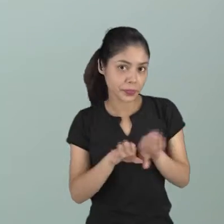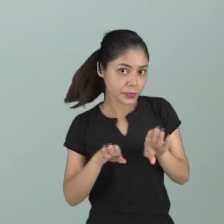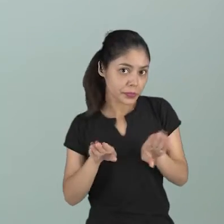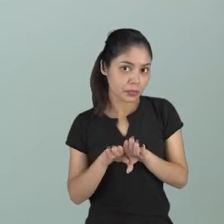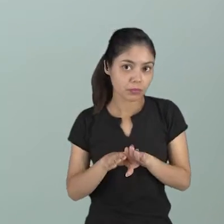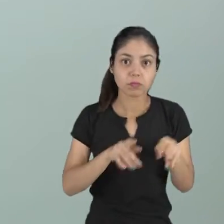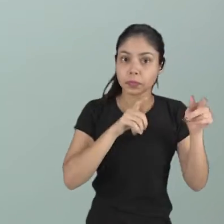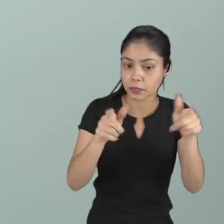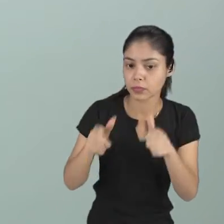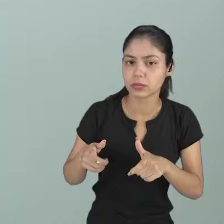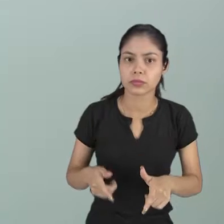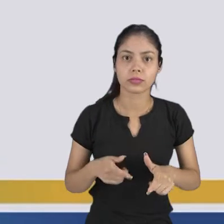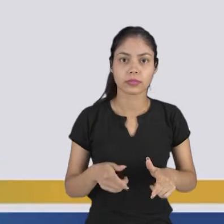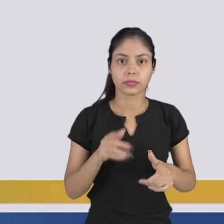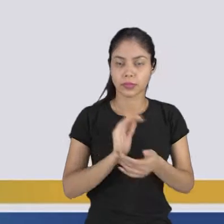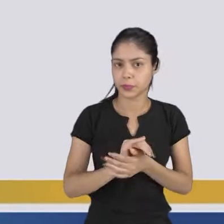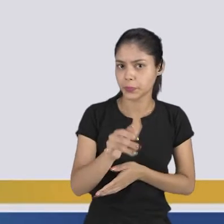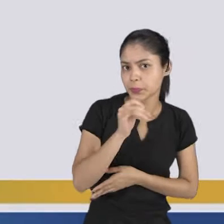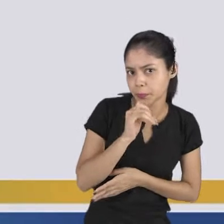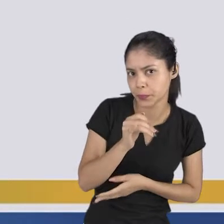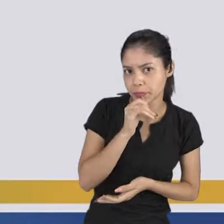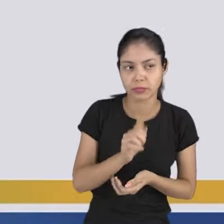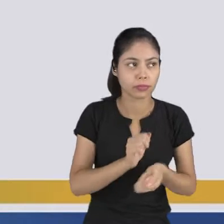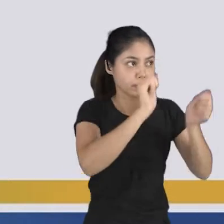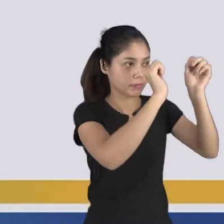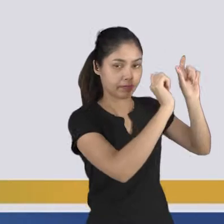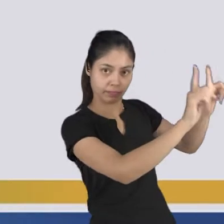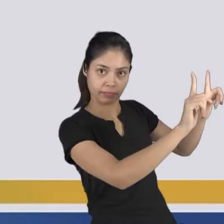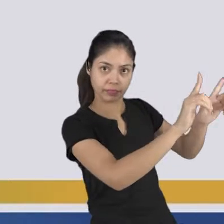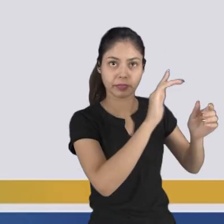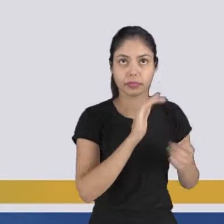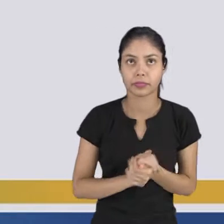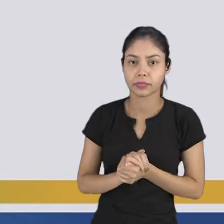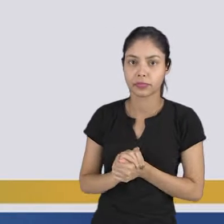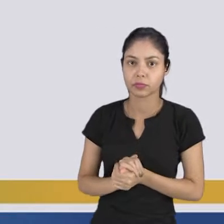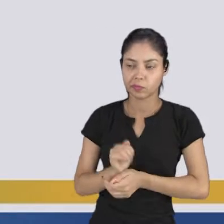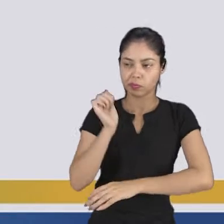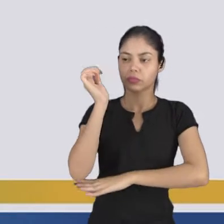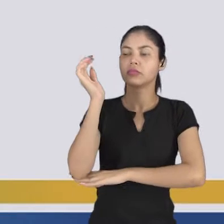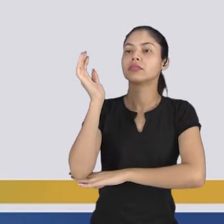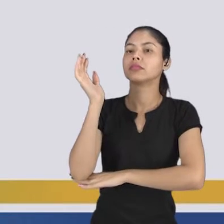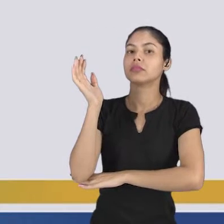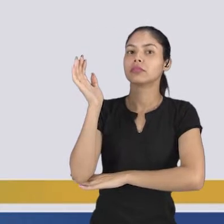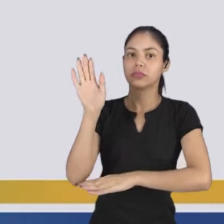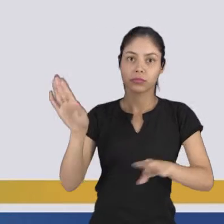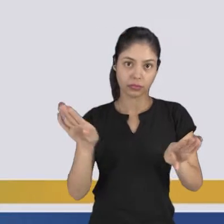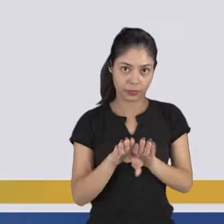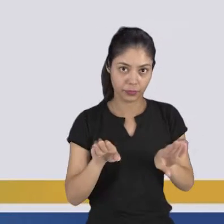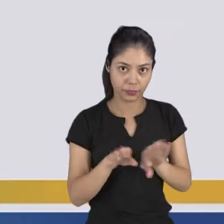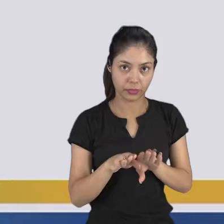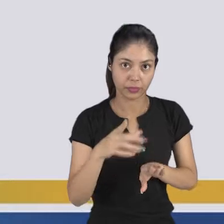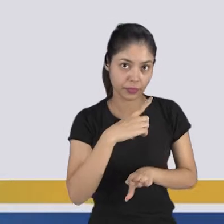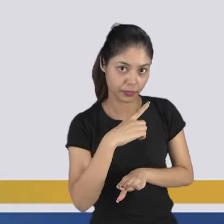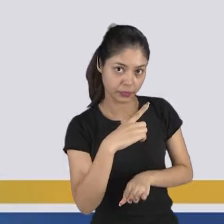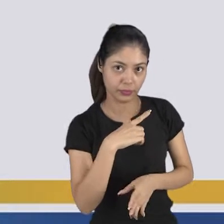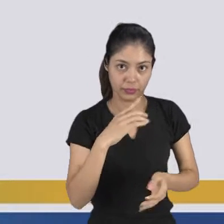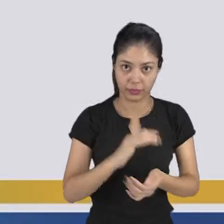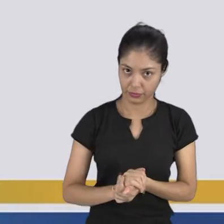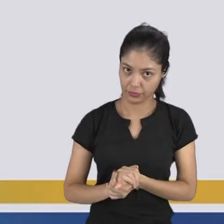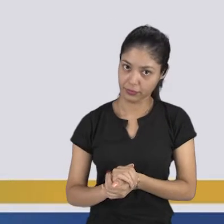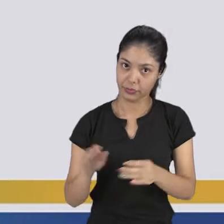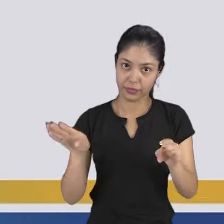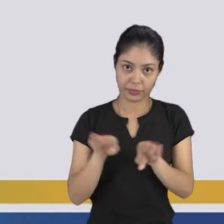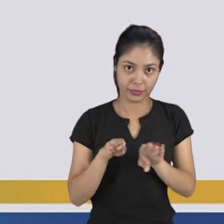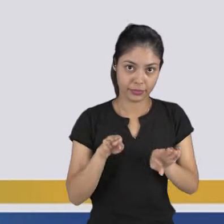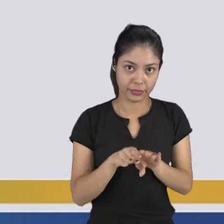lugares físicos, como paredes, uma estátua, uma escultura no chão em outros espaços, até